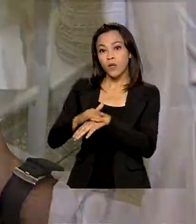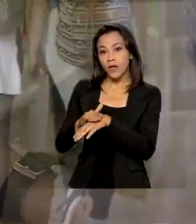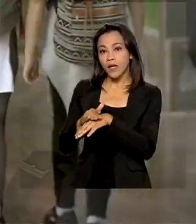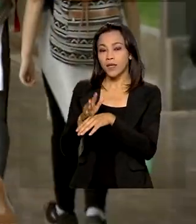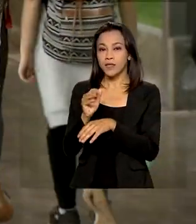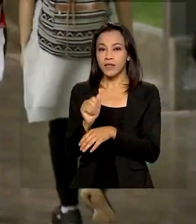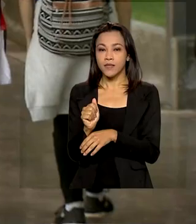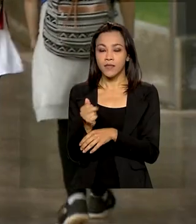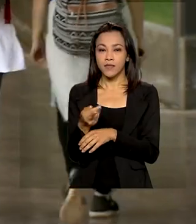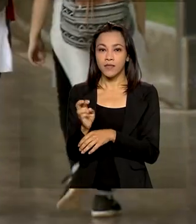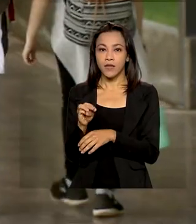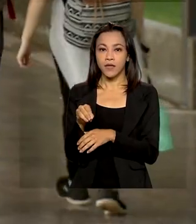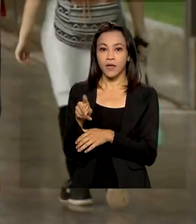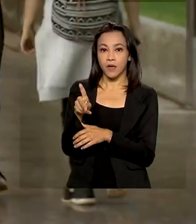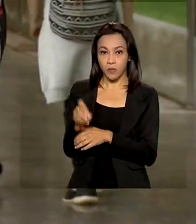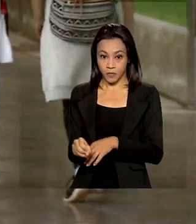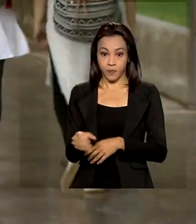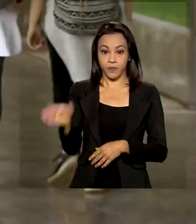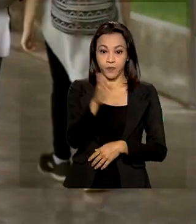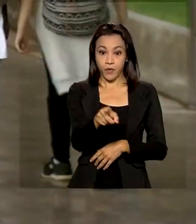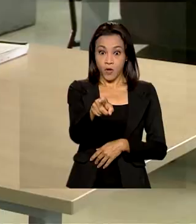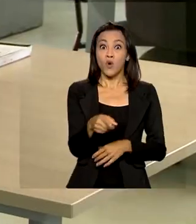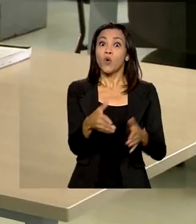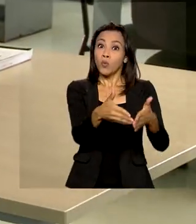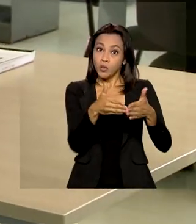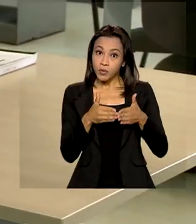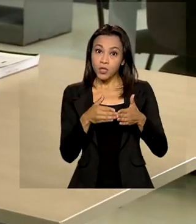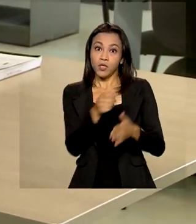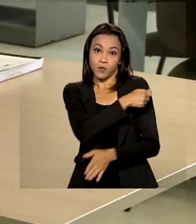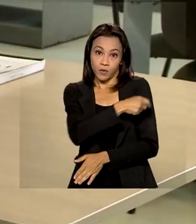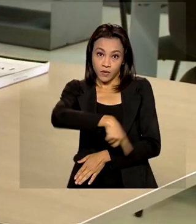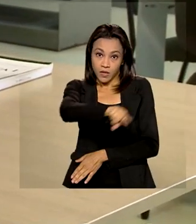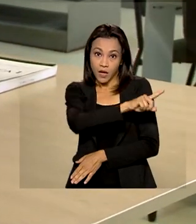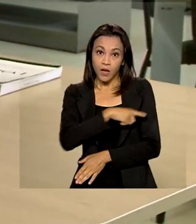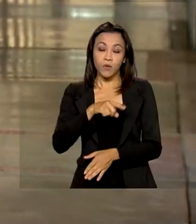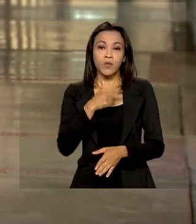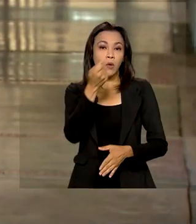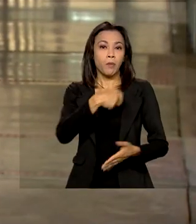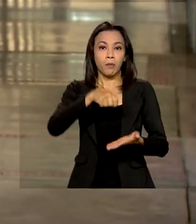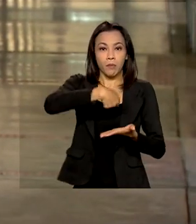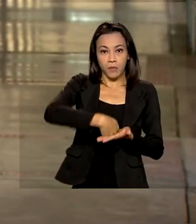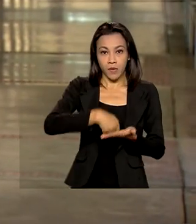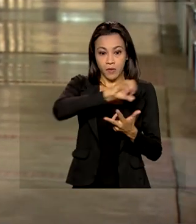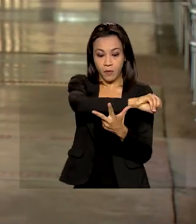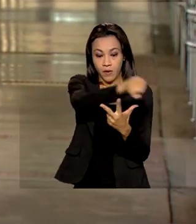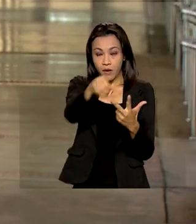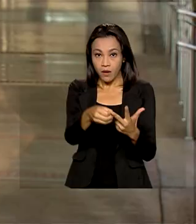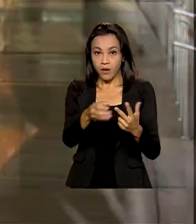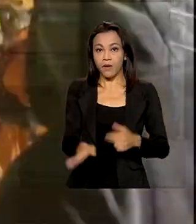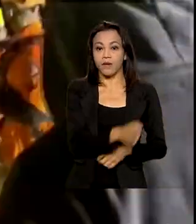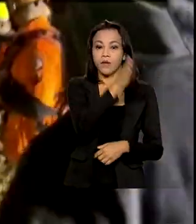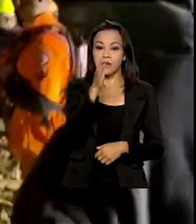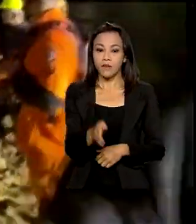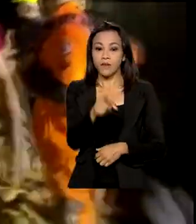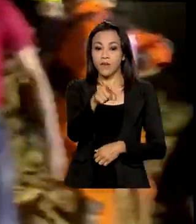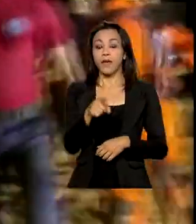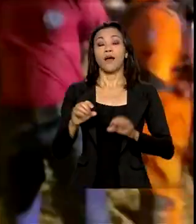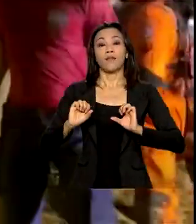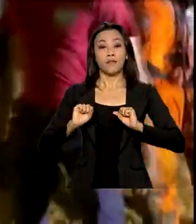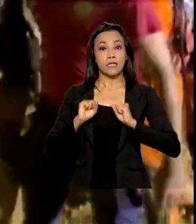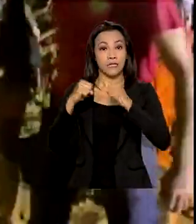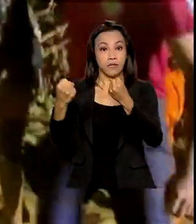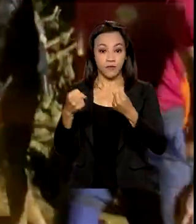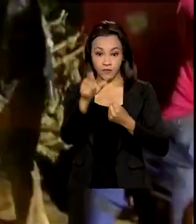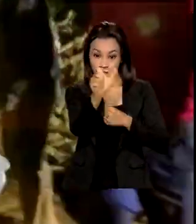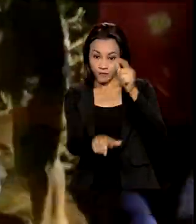Estudantes já podem pedir isenção da taxa de inscrição no Enem. Defesa Civil reconhece situação de